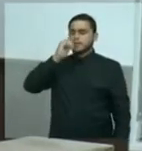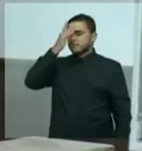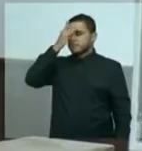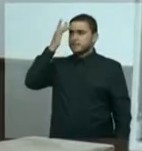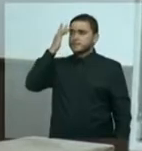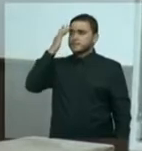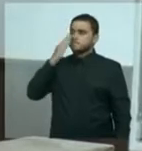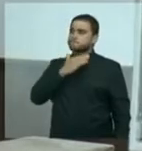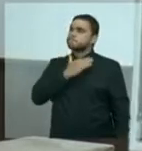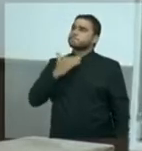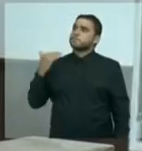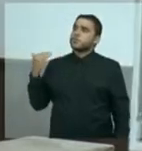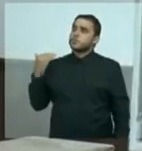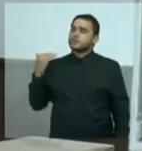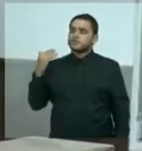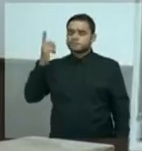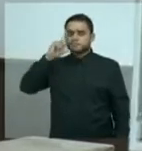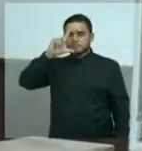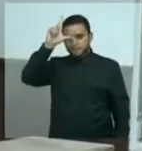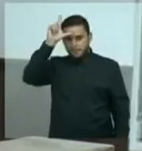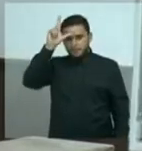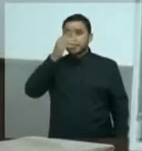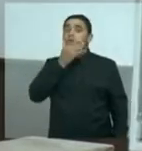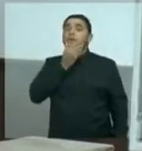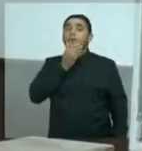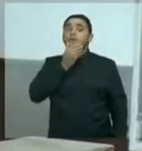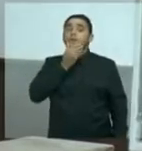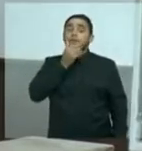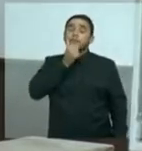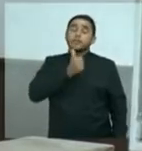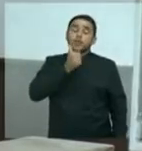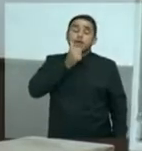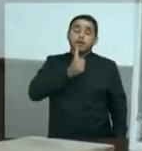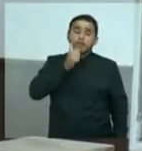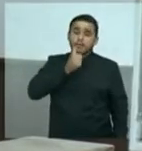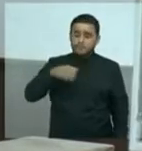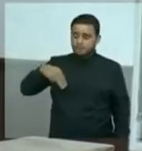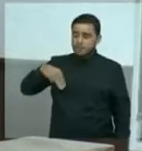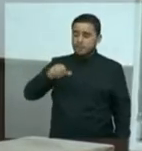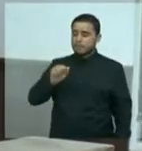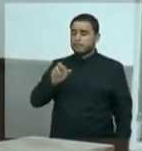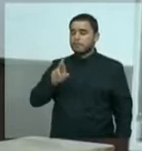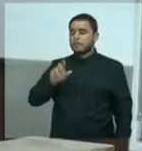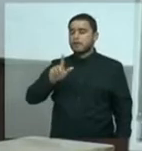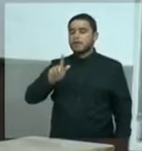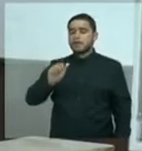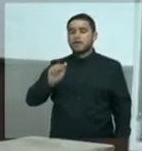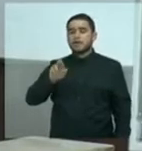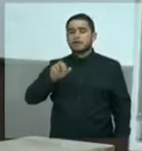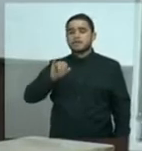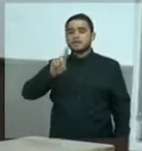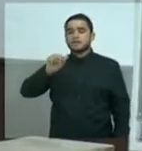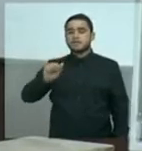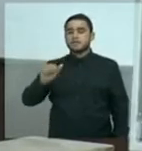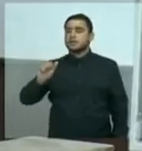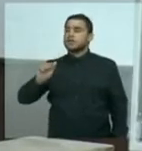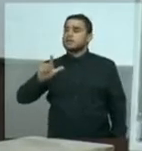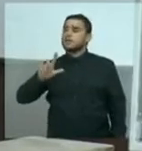por quê? Porque Margarida Alves nos deixou num 12 de agosto.